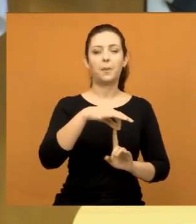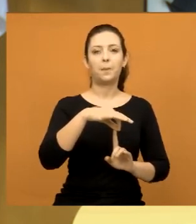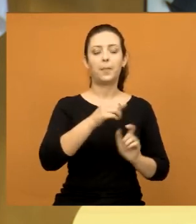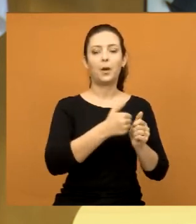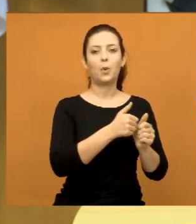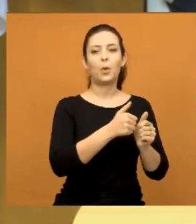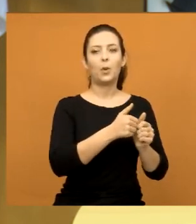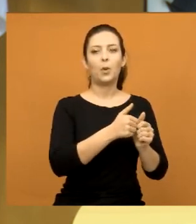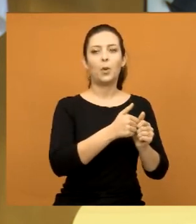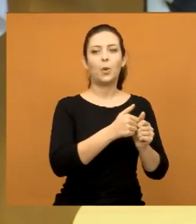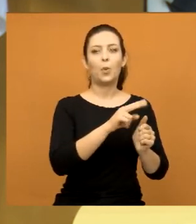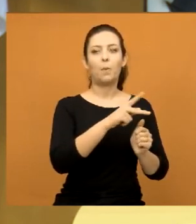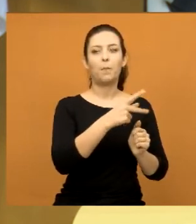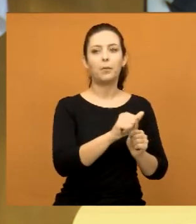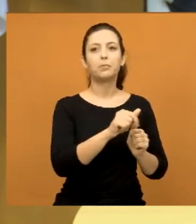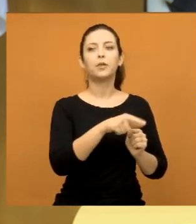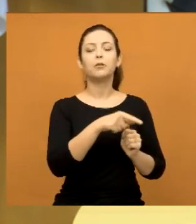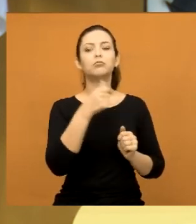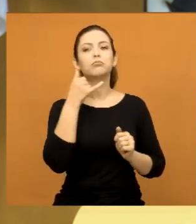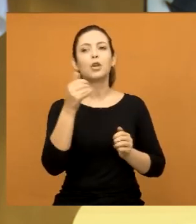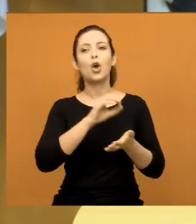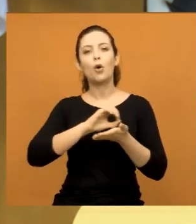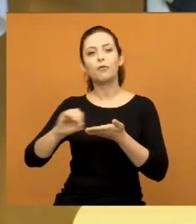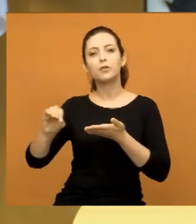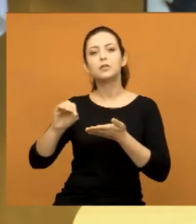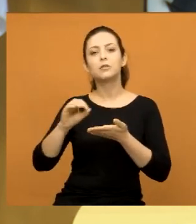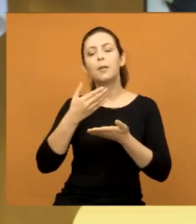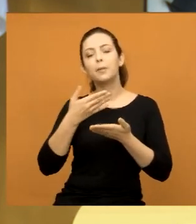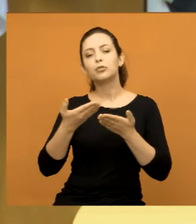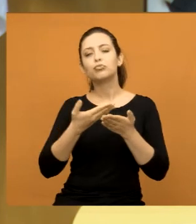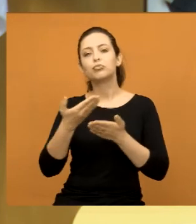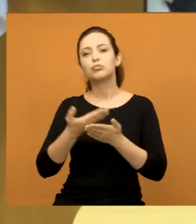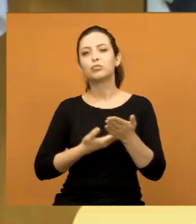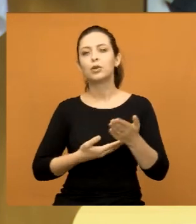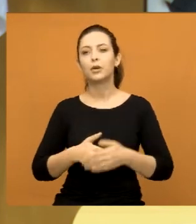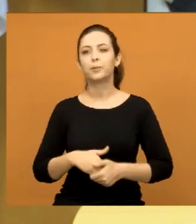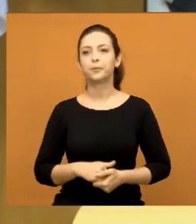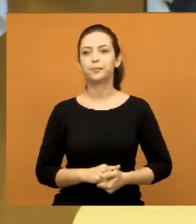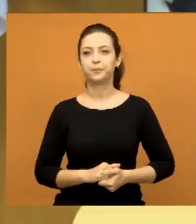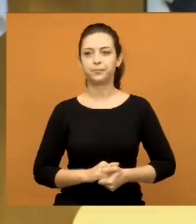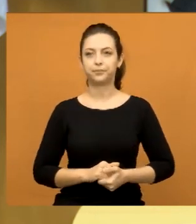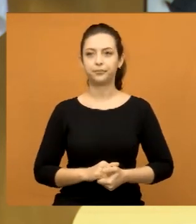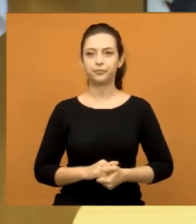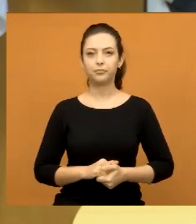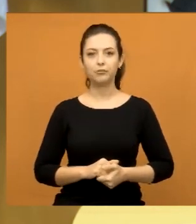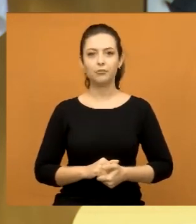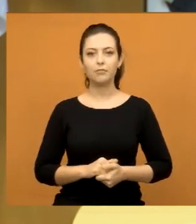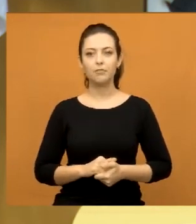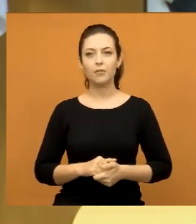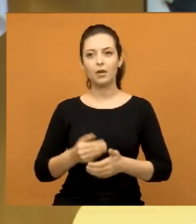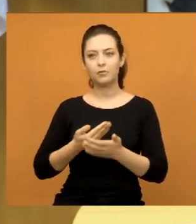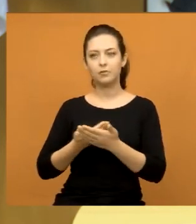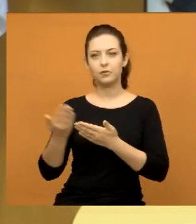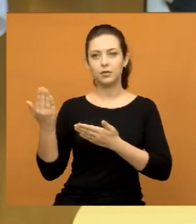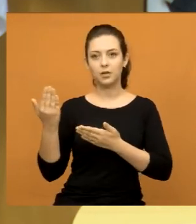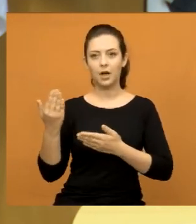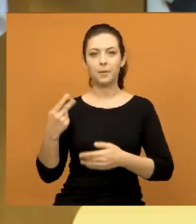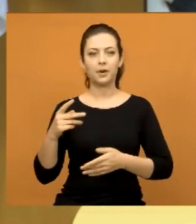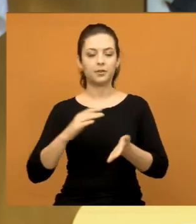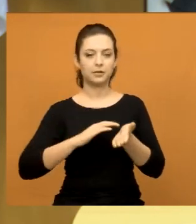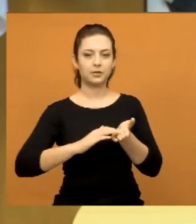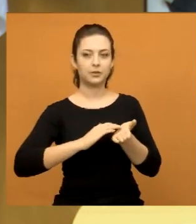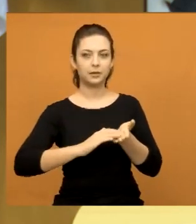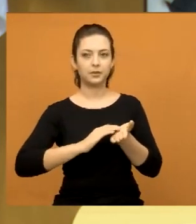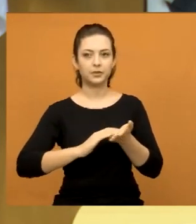Aí eu fiz o ofício também, aqui está o ofício, e mandei para